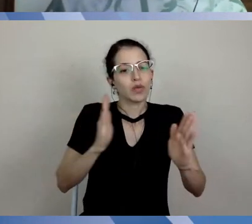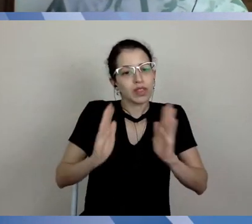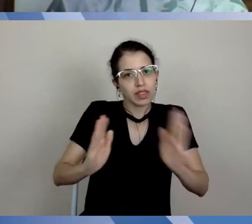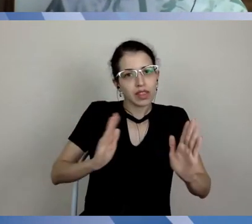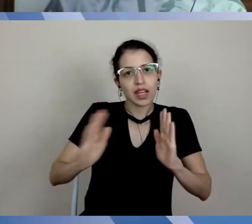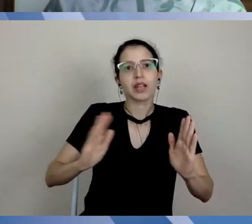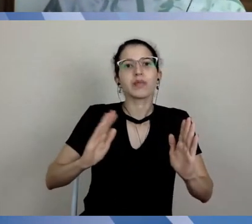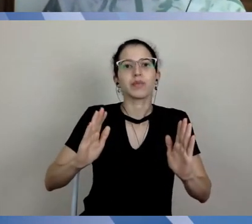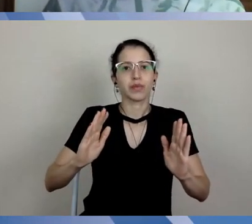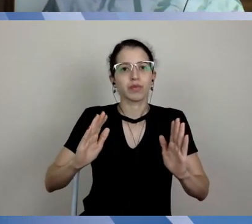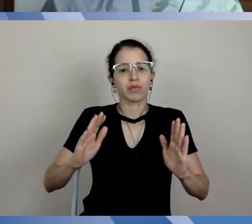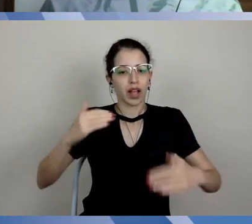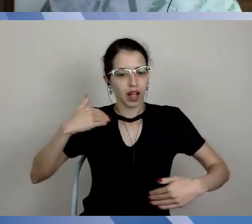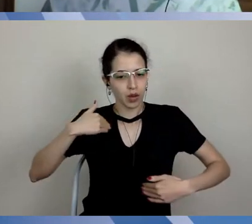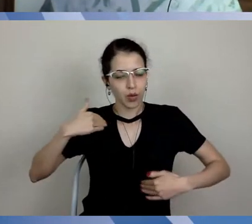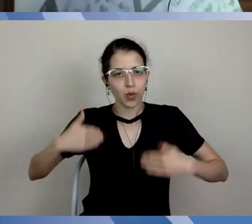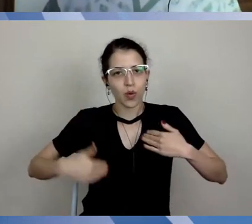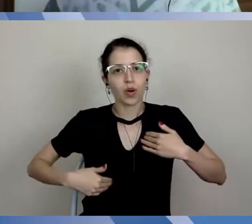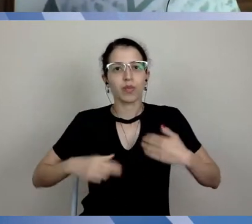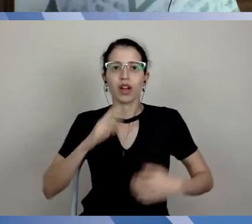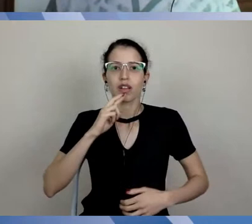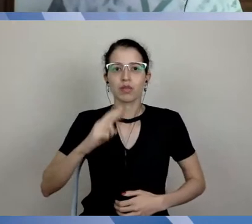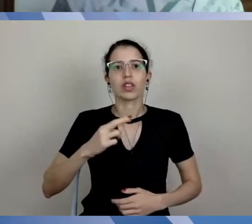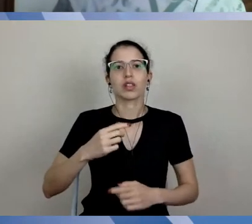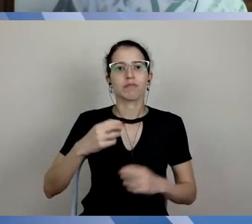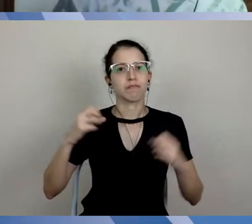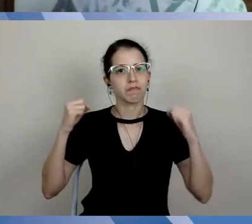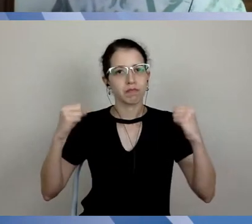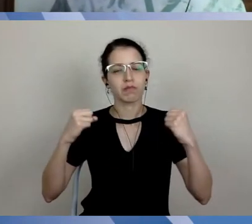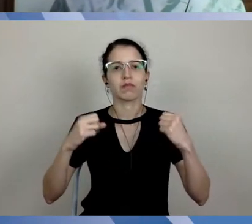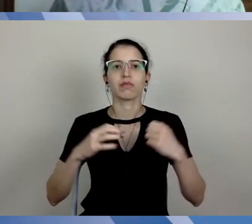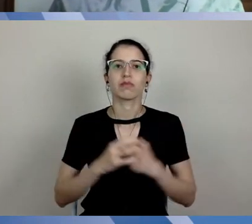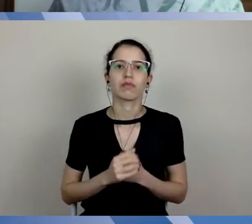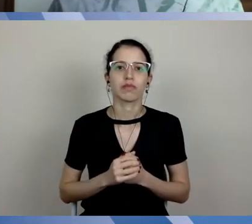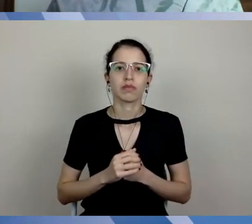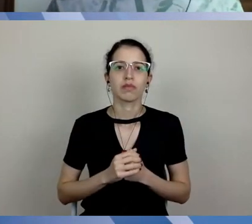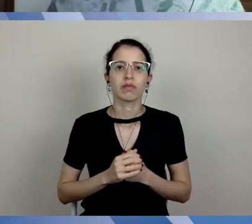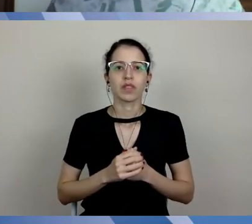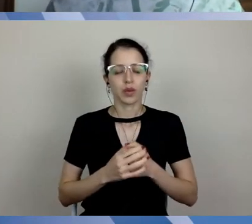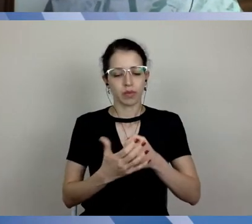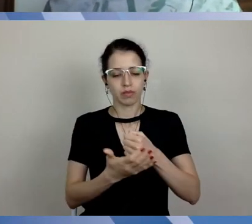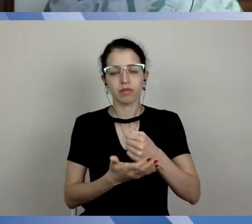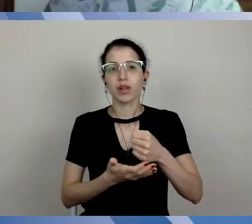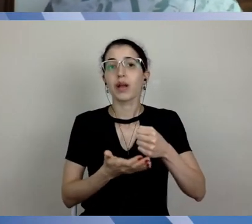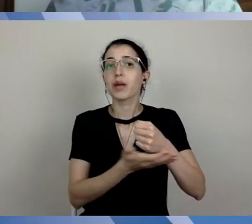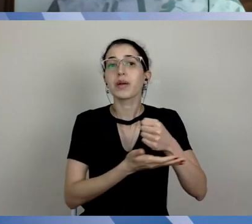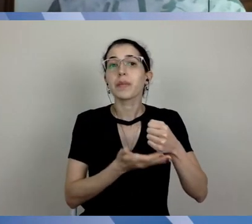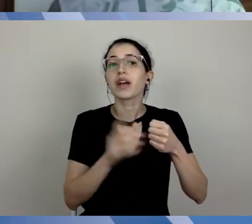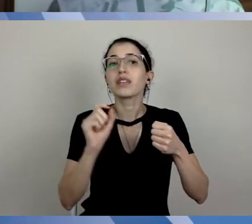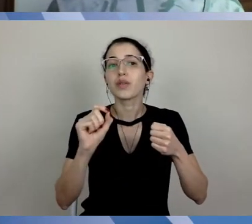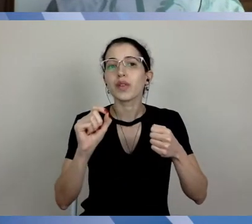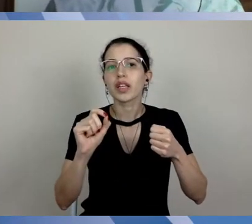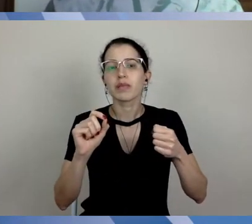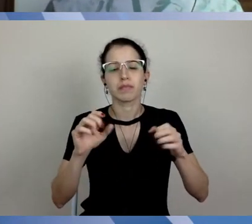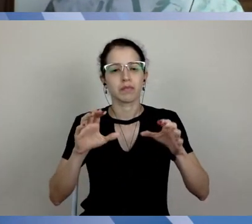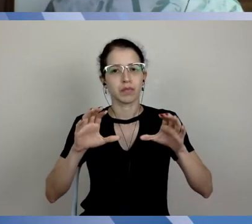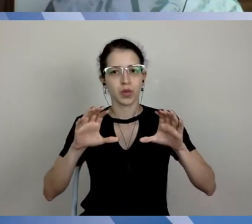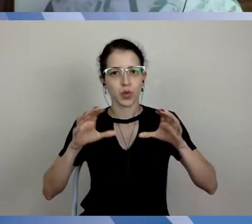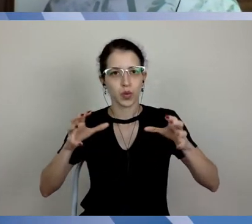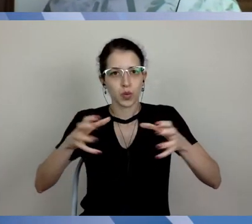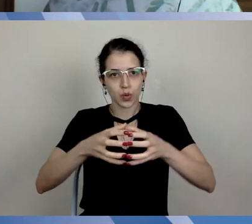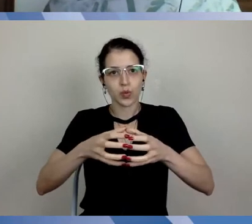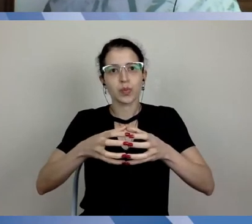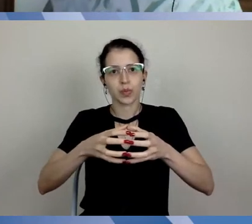novas da COVID que estão sendo lançadas agora e isso foi baseado num consenso de especialistas em que a